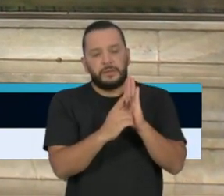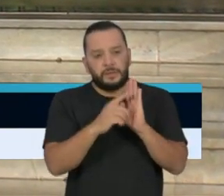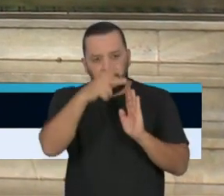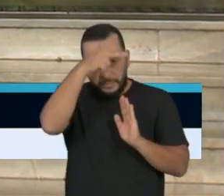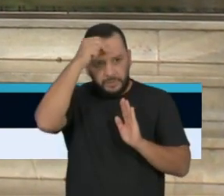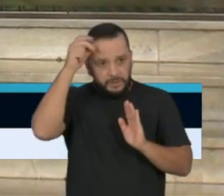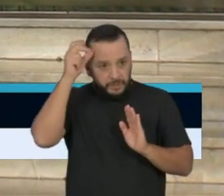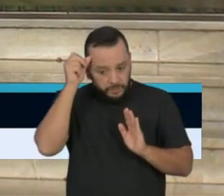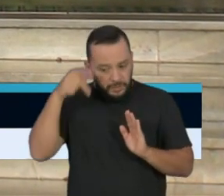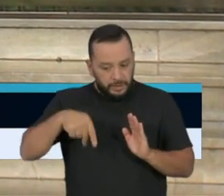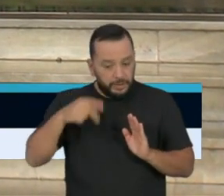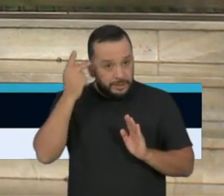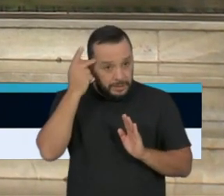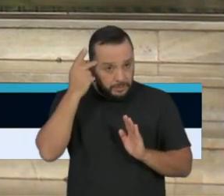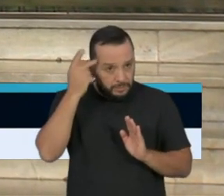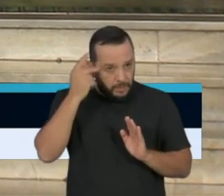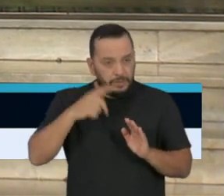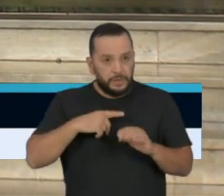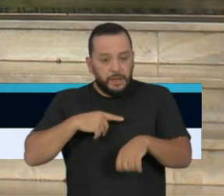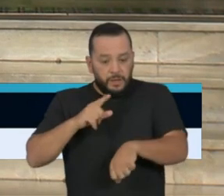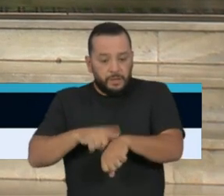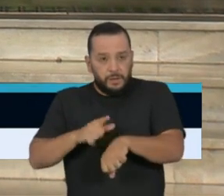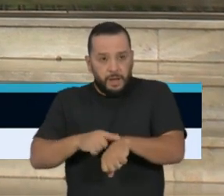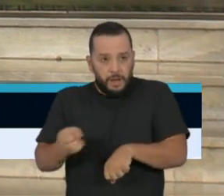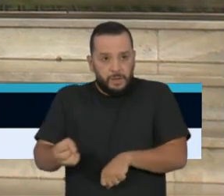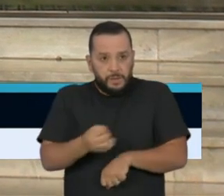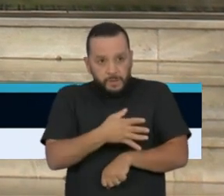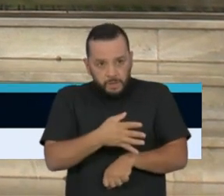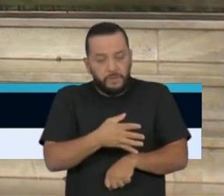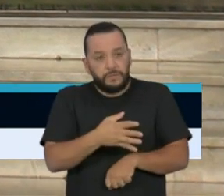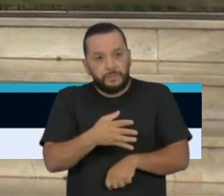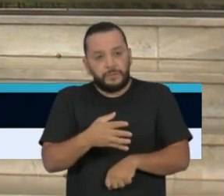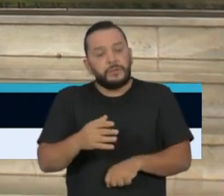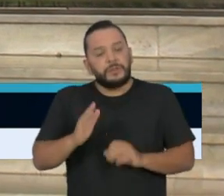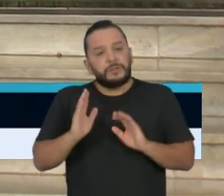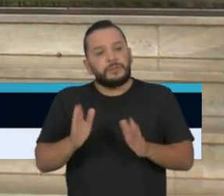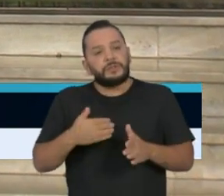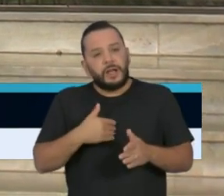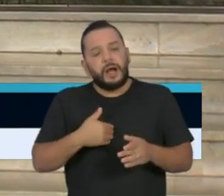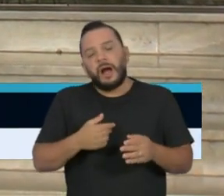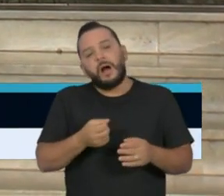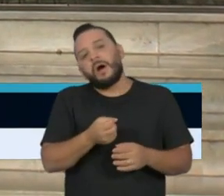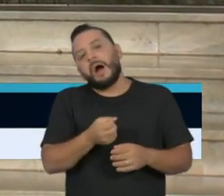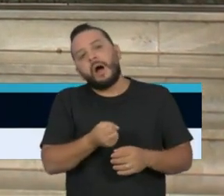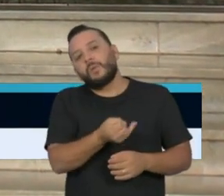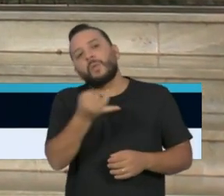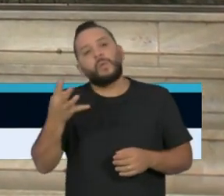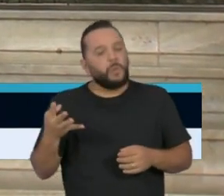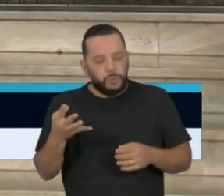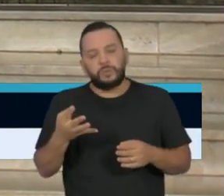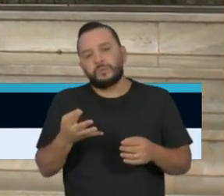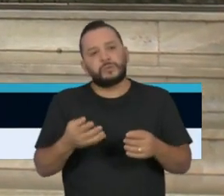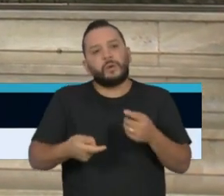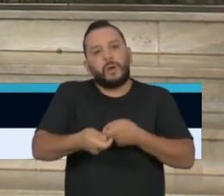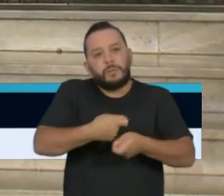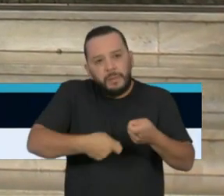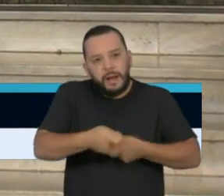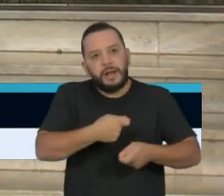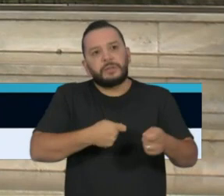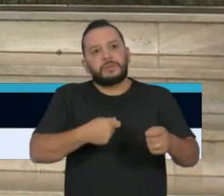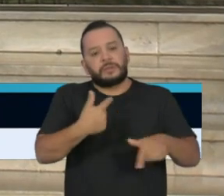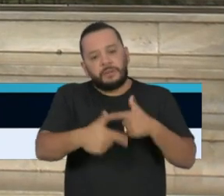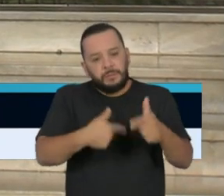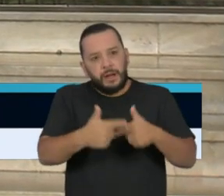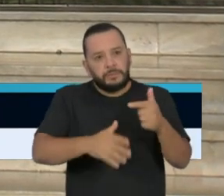hoje, que recomenda novos horários de funcionamento dos serviços essenciais. Como o senhor avalia essa medida e se o senhor